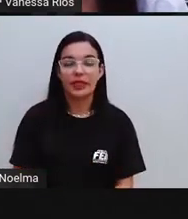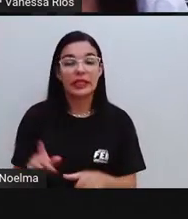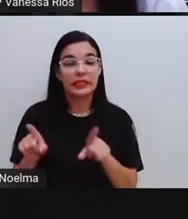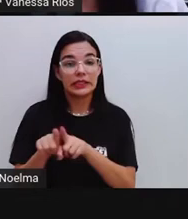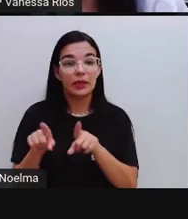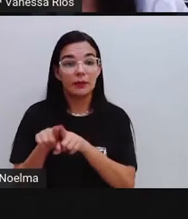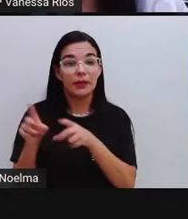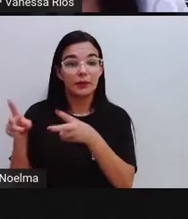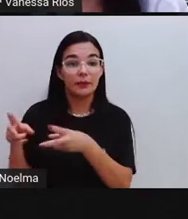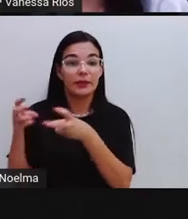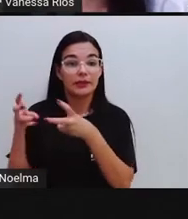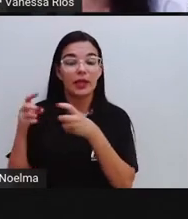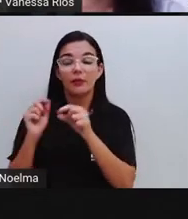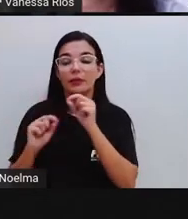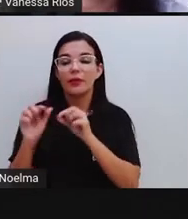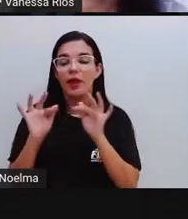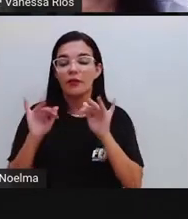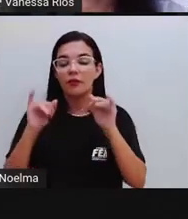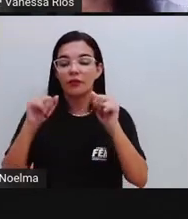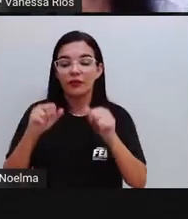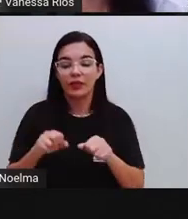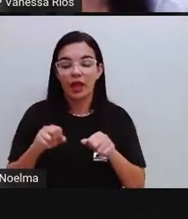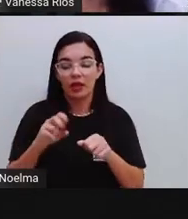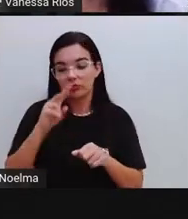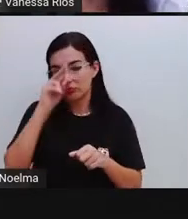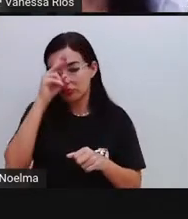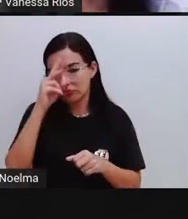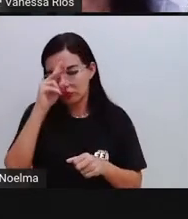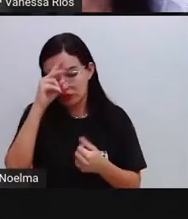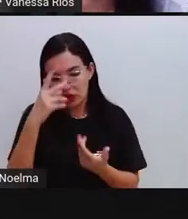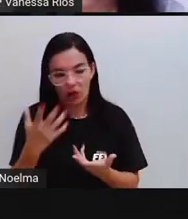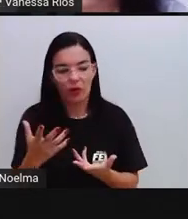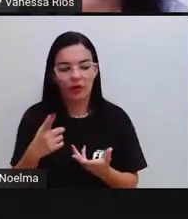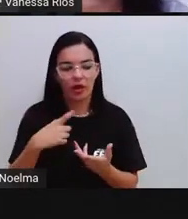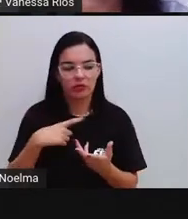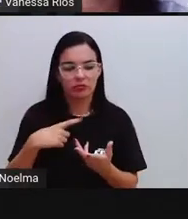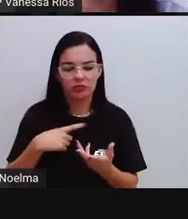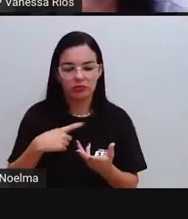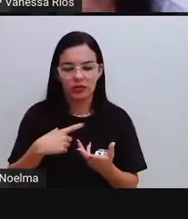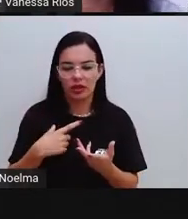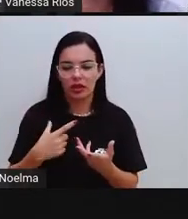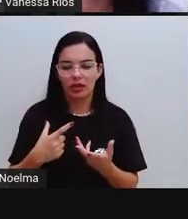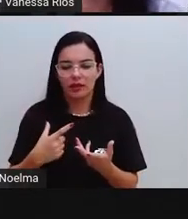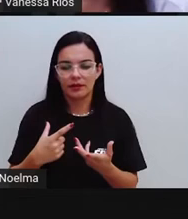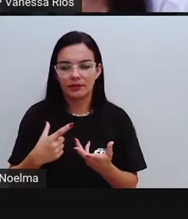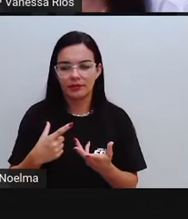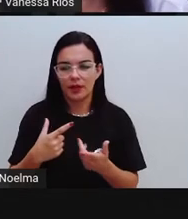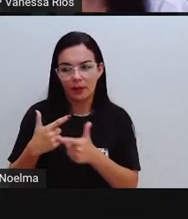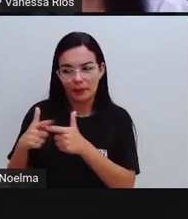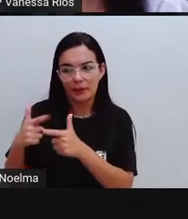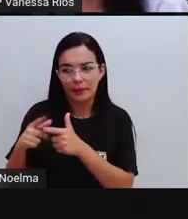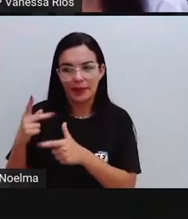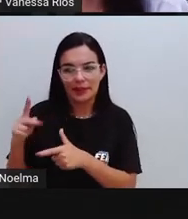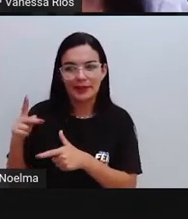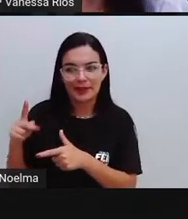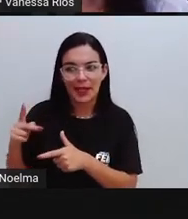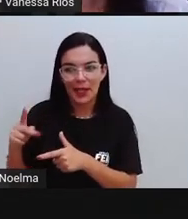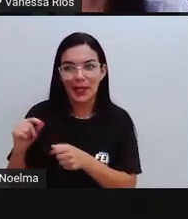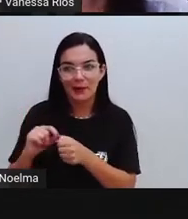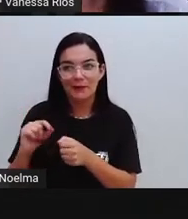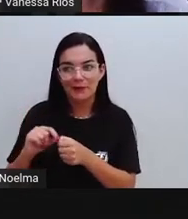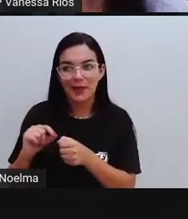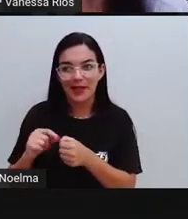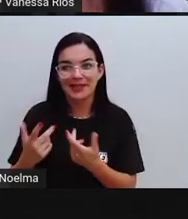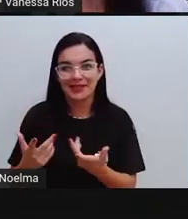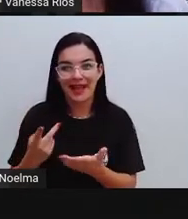percebe também aí, no final da história, diante da situação que ele mesmo procurou, o problema que ele mesmo